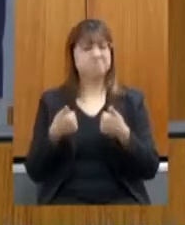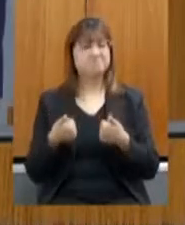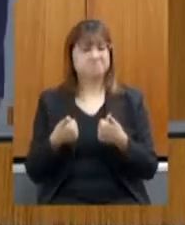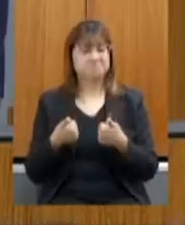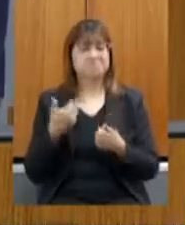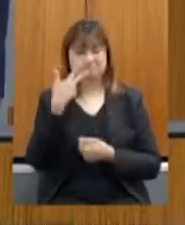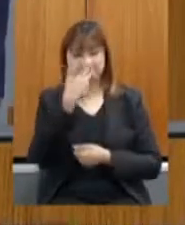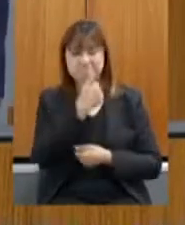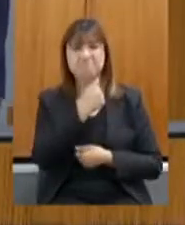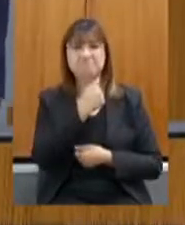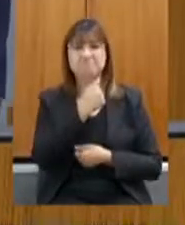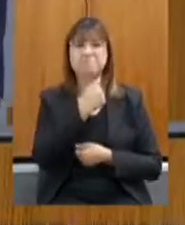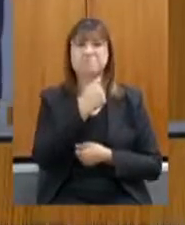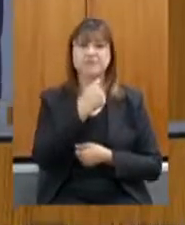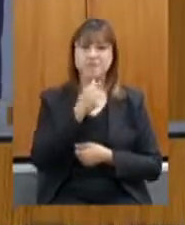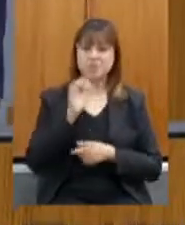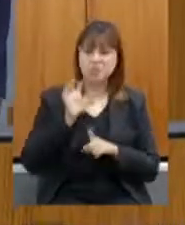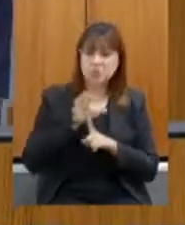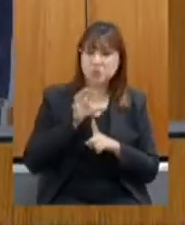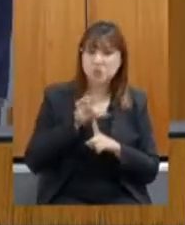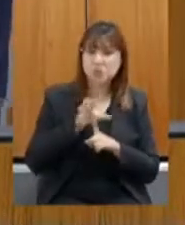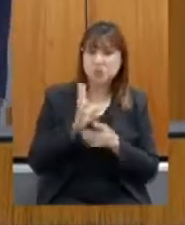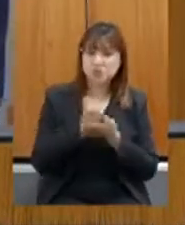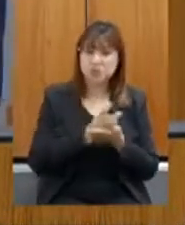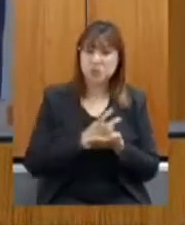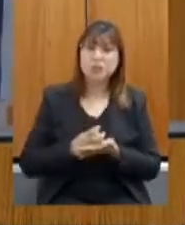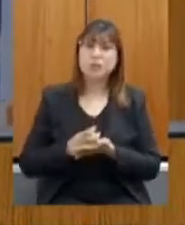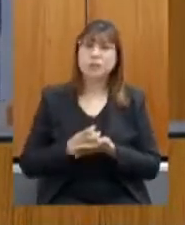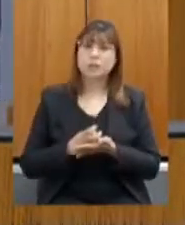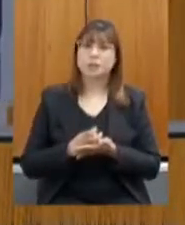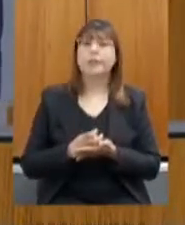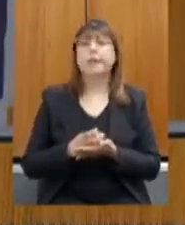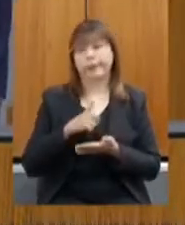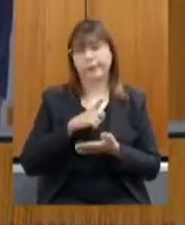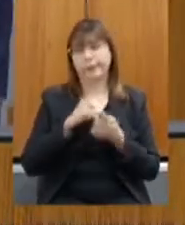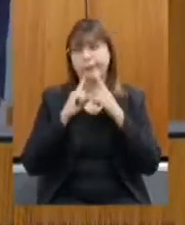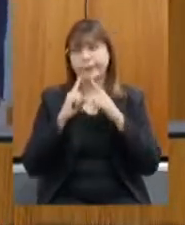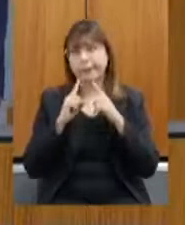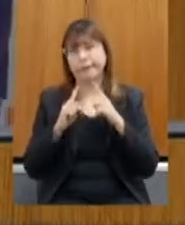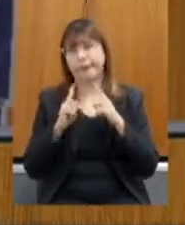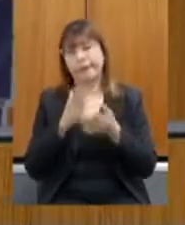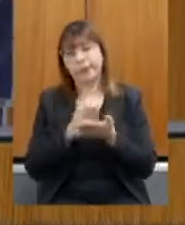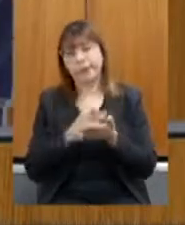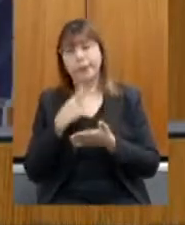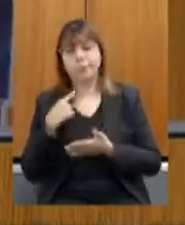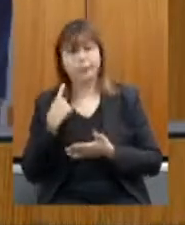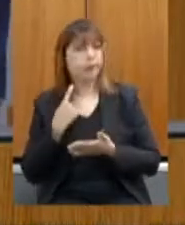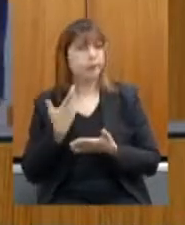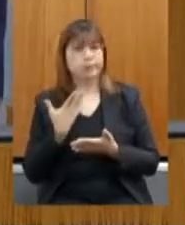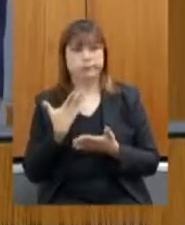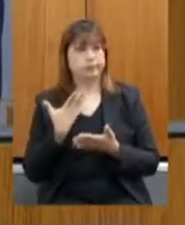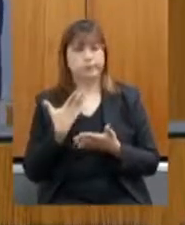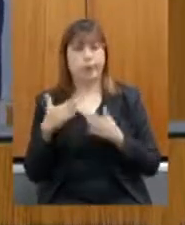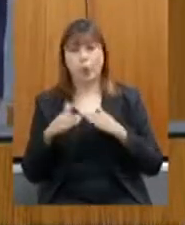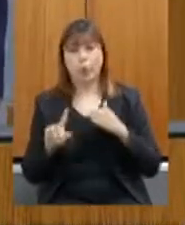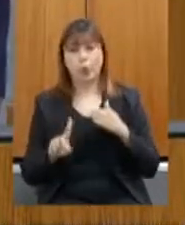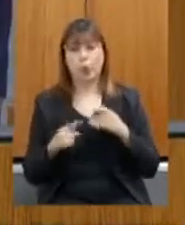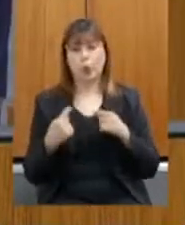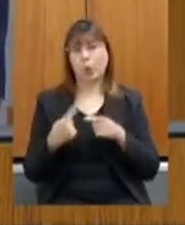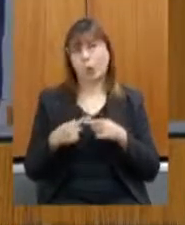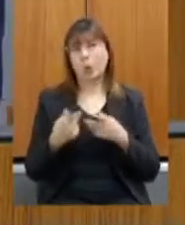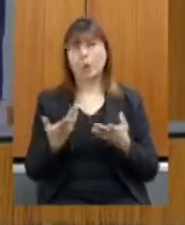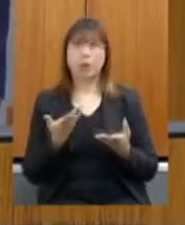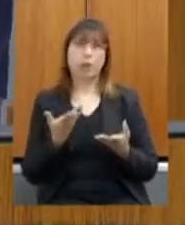incentivo tributário, inclusive foi motivo de crítica de alguns colegas, deputados, dizendo, por que não, então,